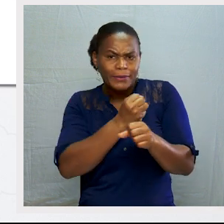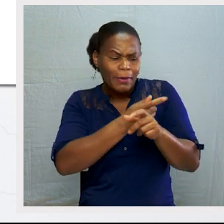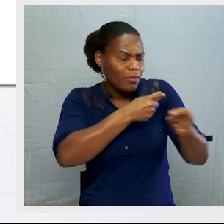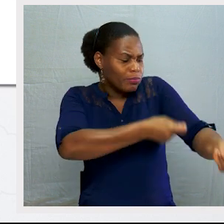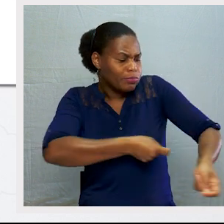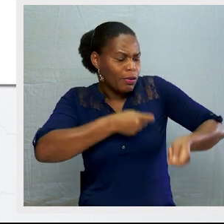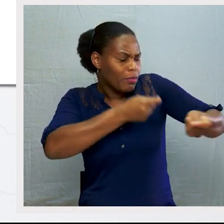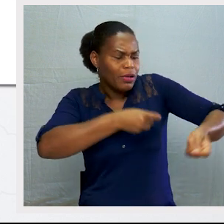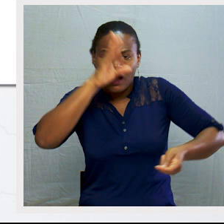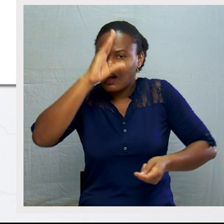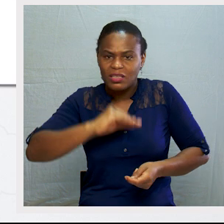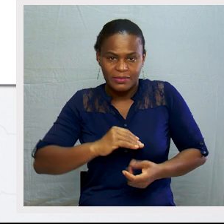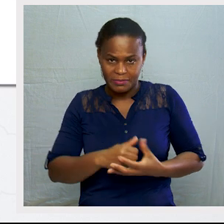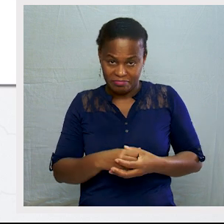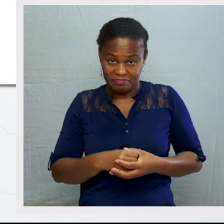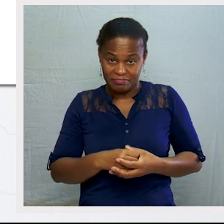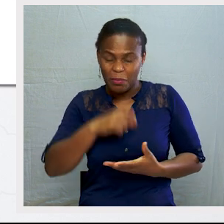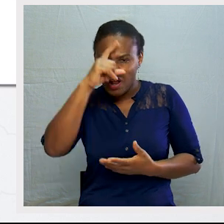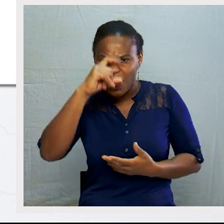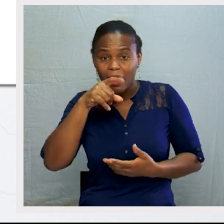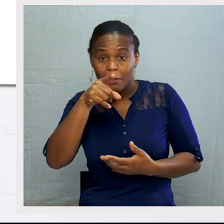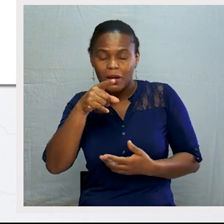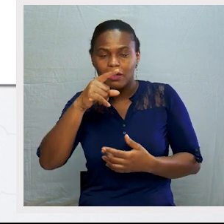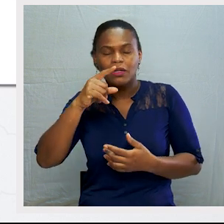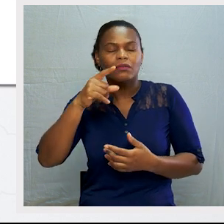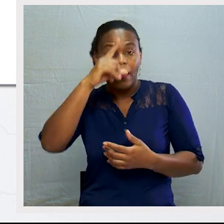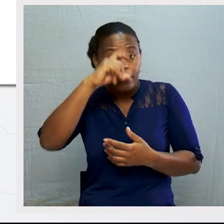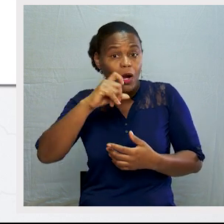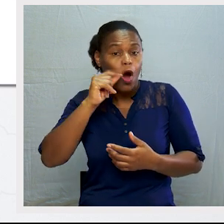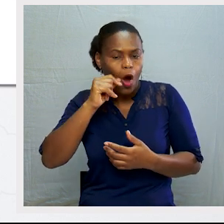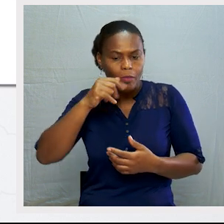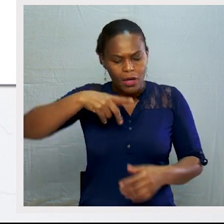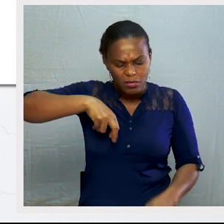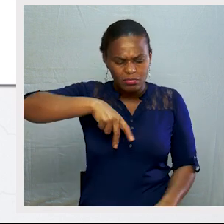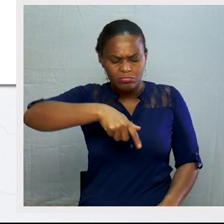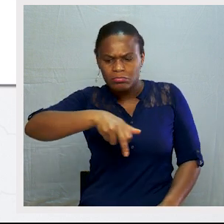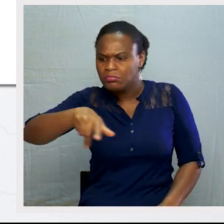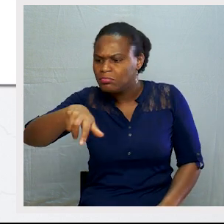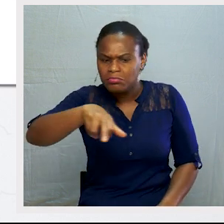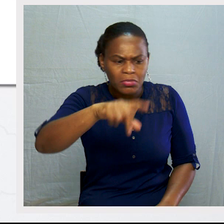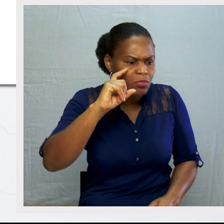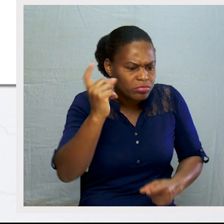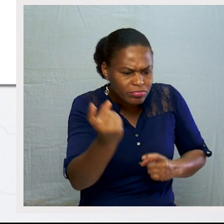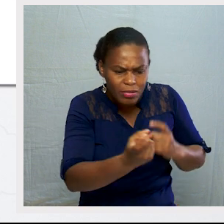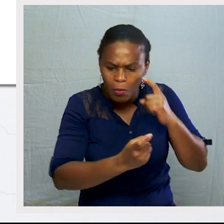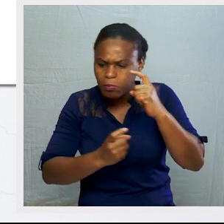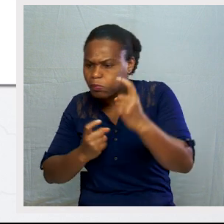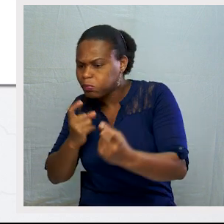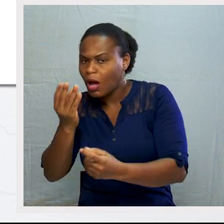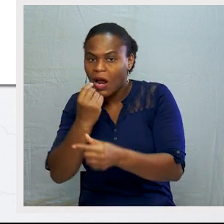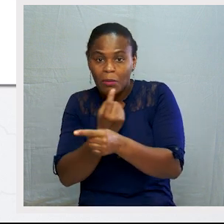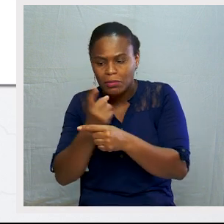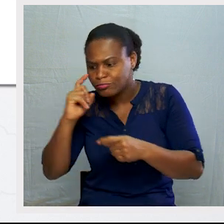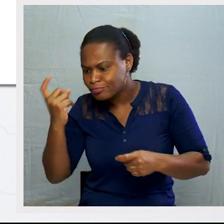Lembrem-se que nós falamos que os homens saiam de um lado para o outro à procura de alimentos